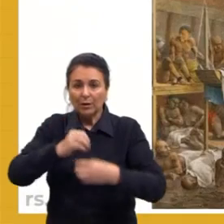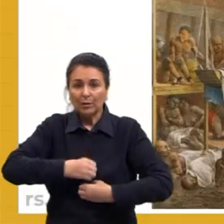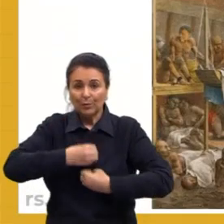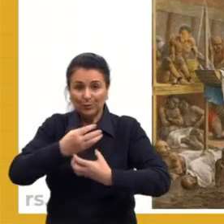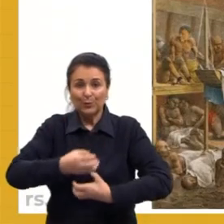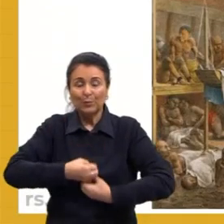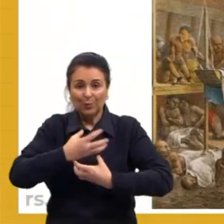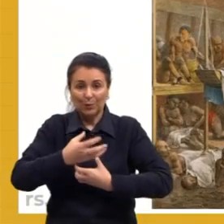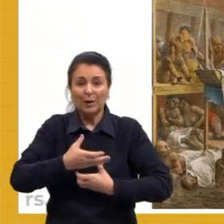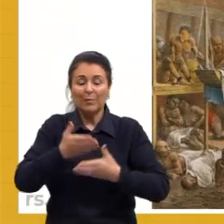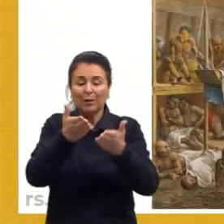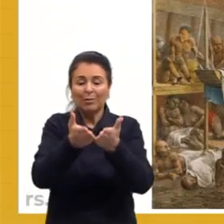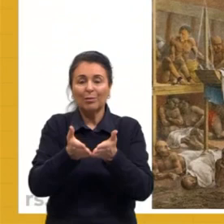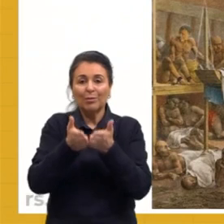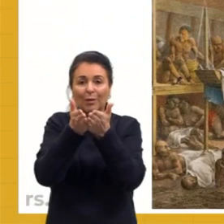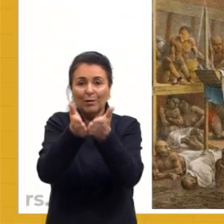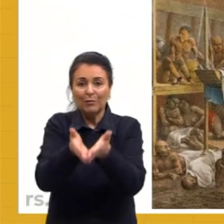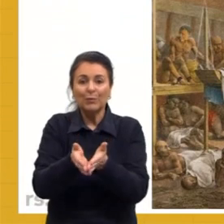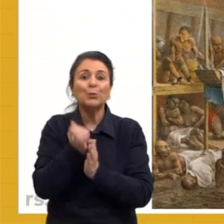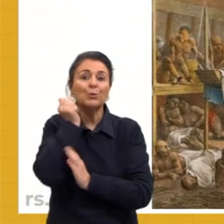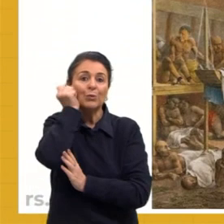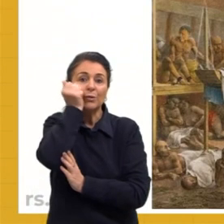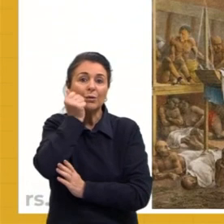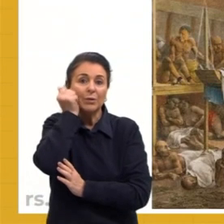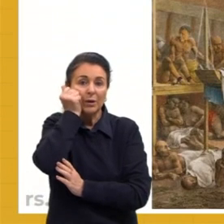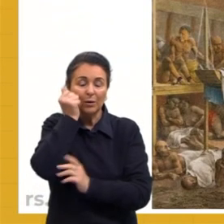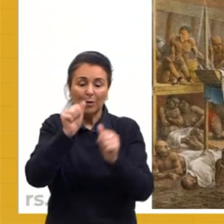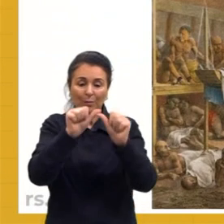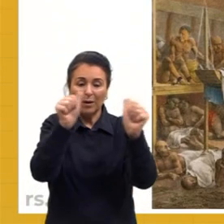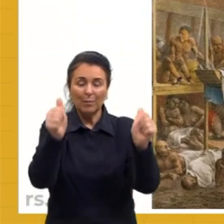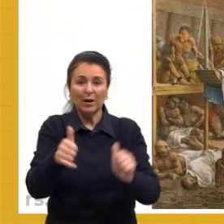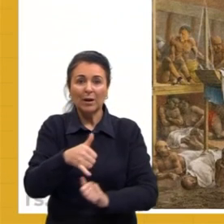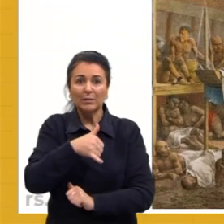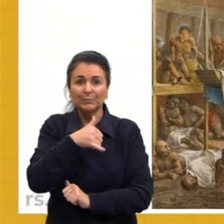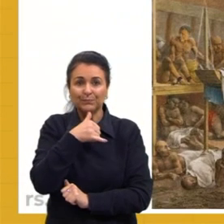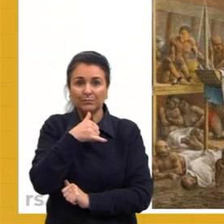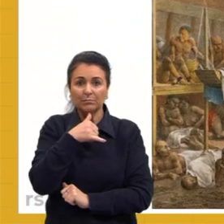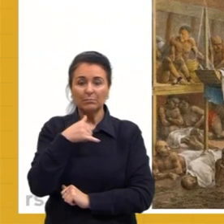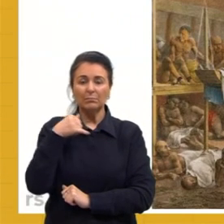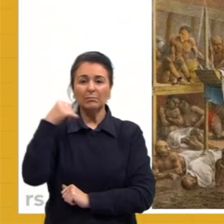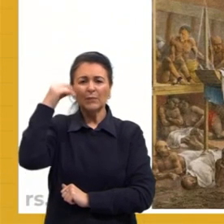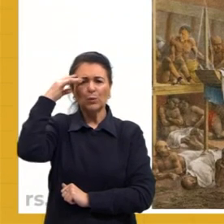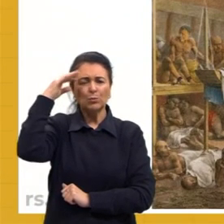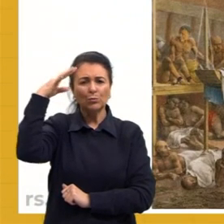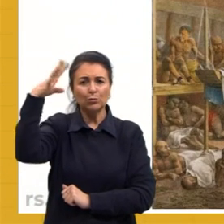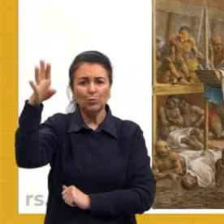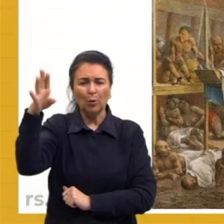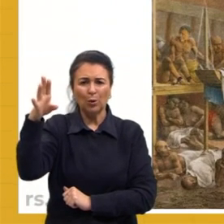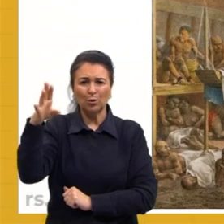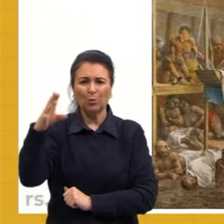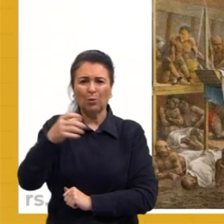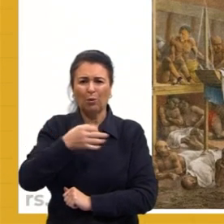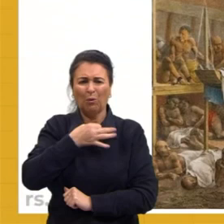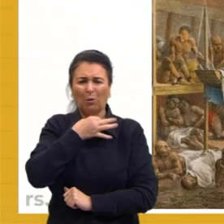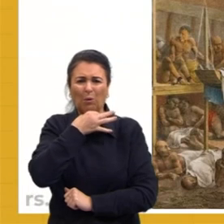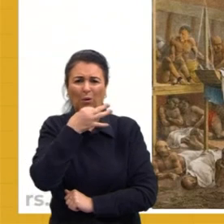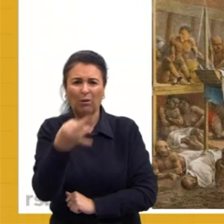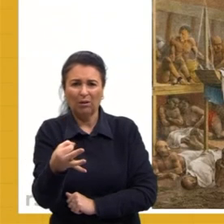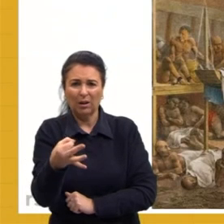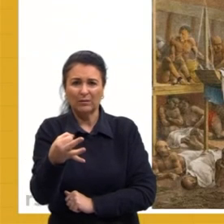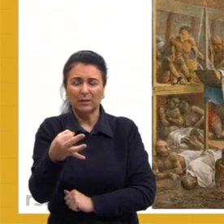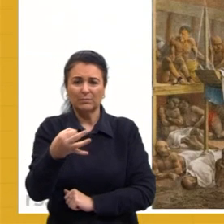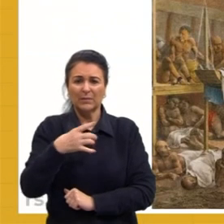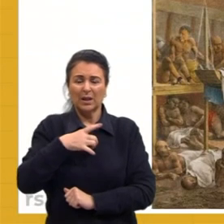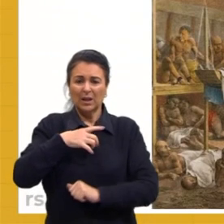Negreiro, para essa imagem triste que estamos vendo aqui agora. Era um sonho dantesco. O tombadilho, que das